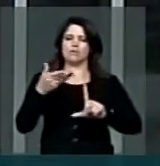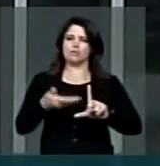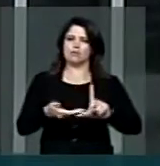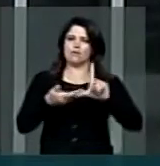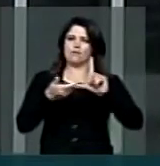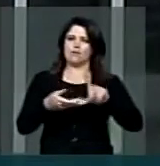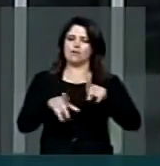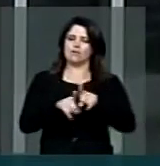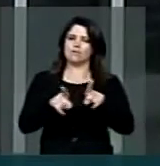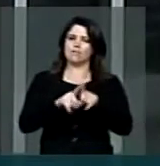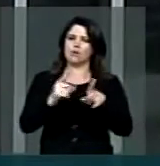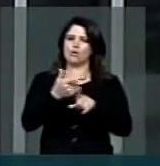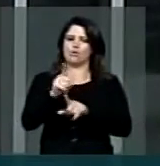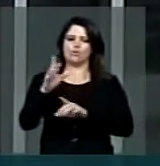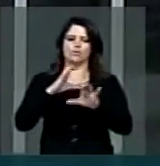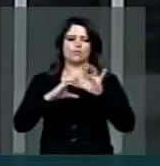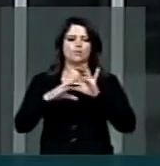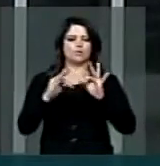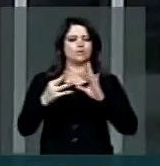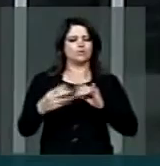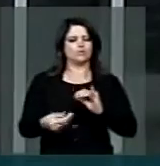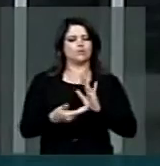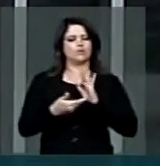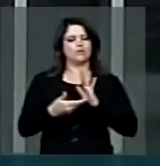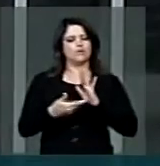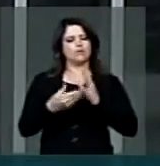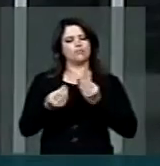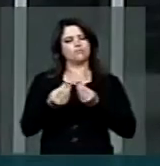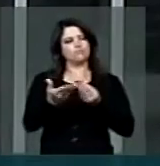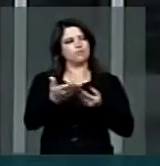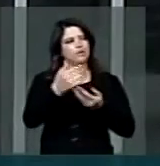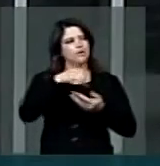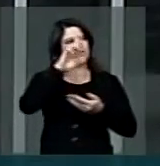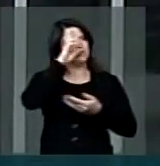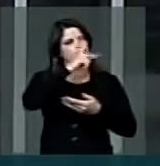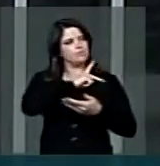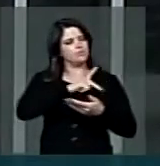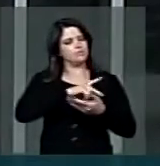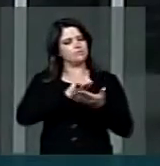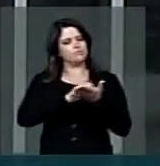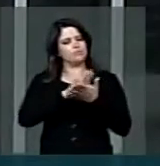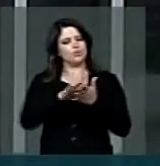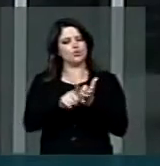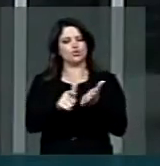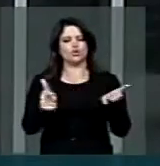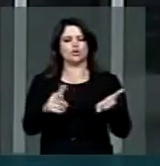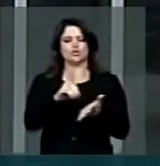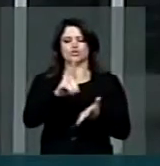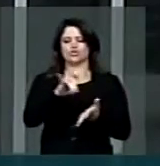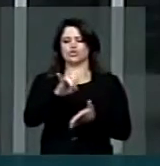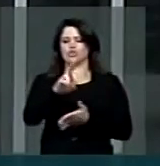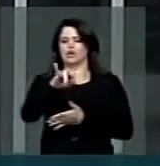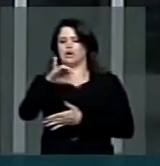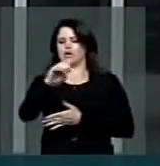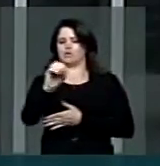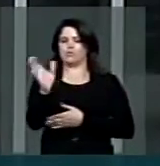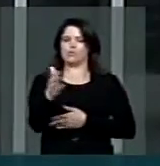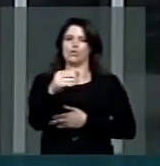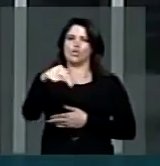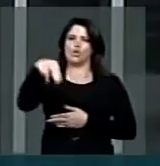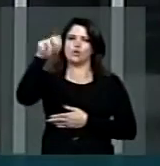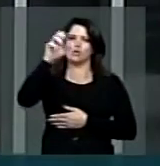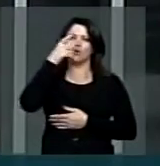e nos demais veículos de comunicação dessa casa. Quero entregar, senhor presidente, o editorial do jornal Diário do Nordeste de ontem, que